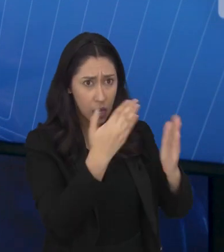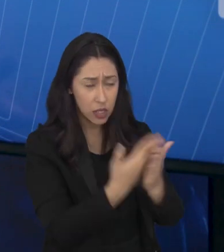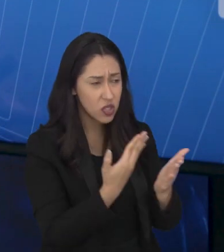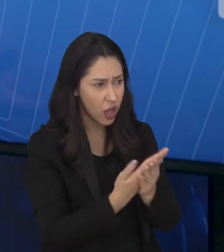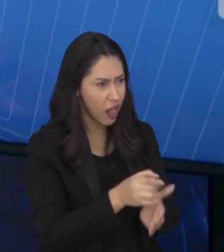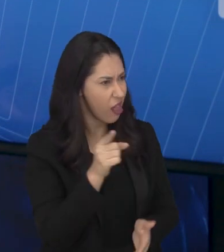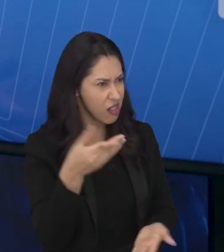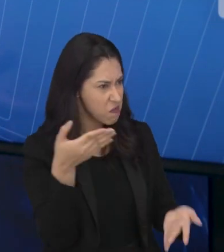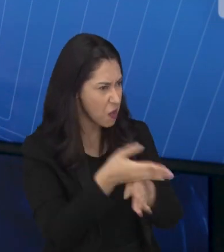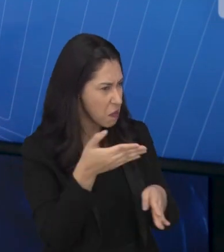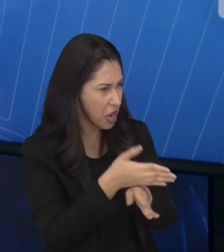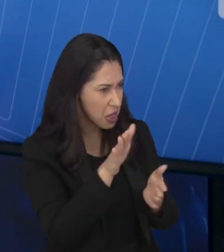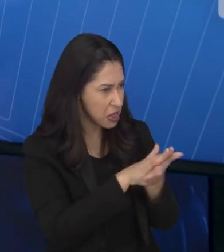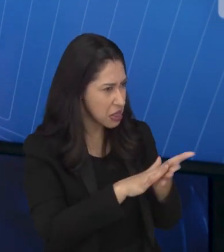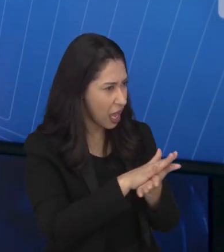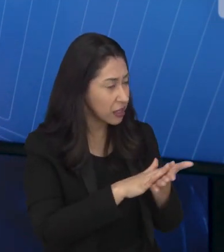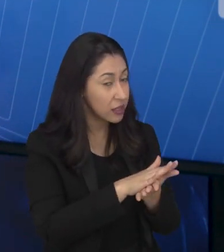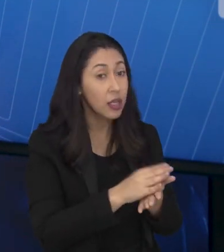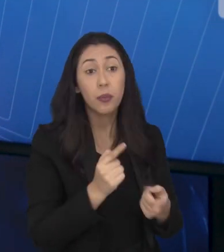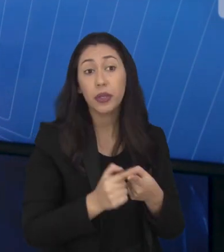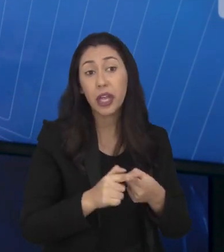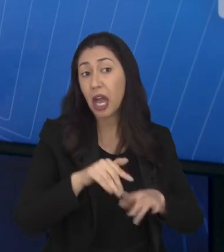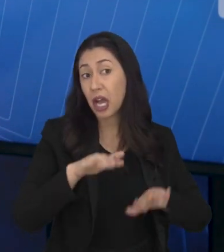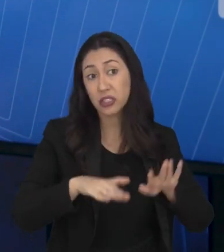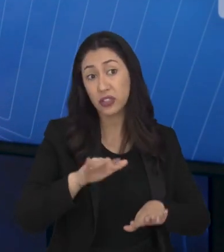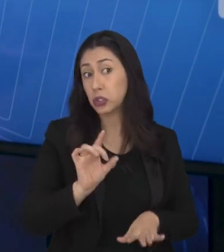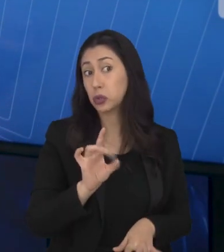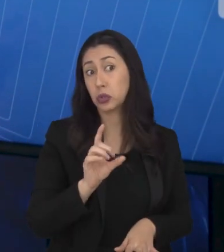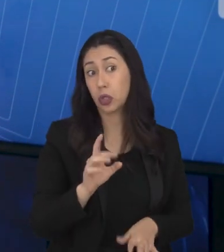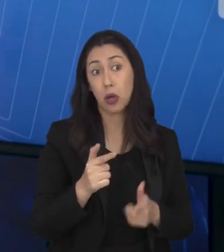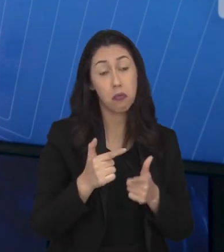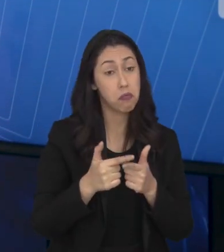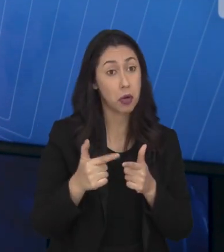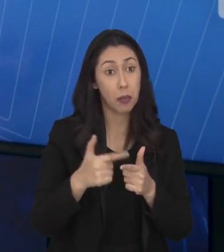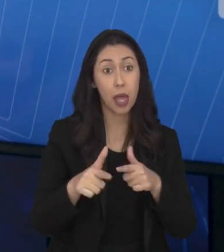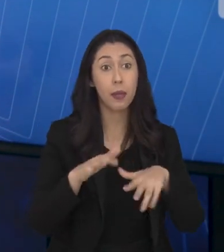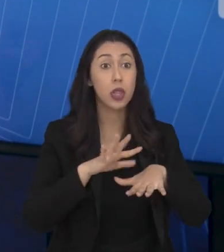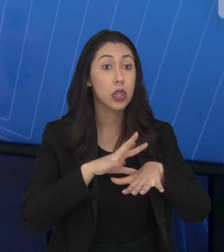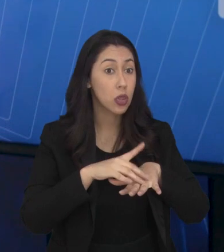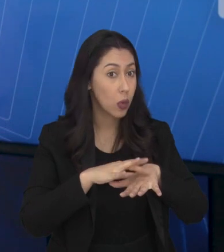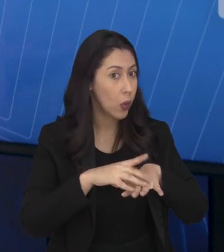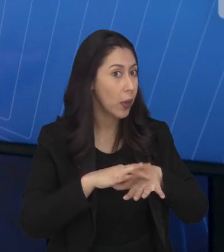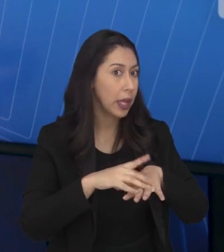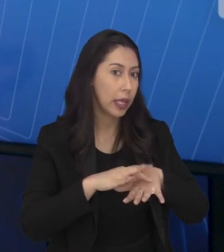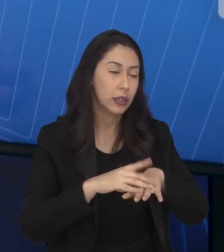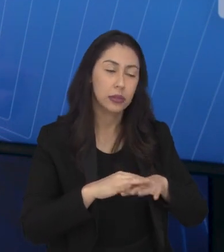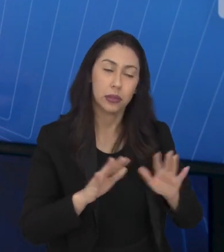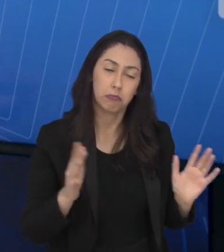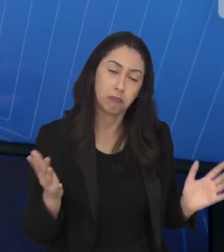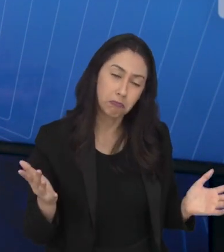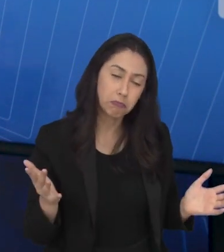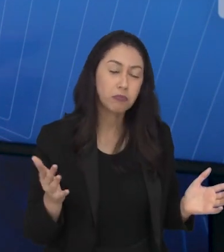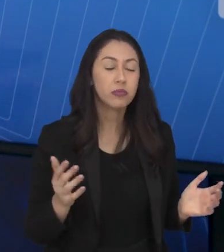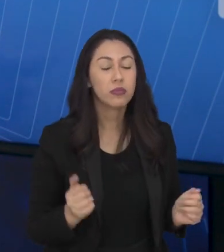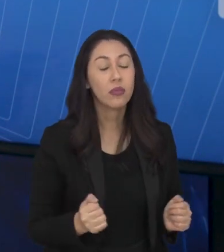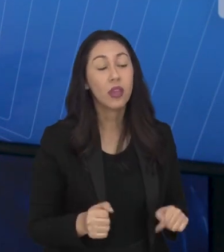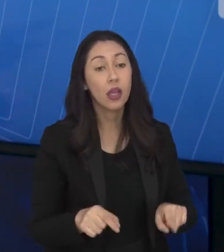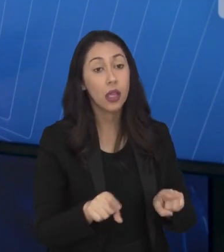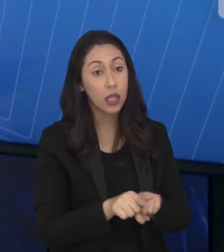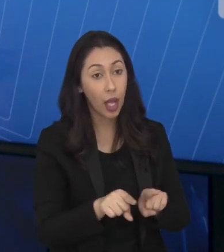está evadido, às vezes pode ser uma licença médica, algum problema que isso cause essa ausência,